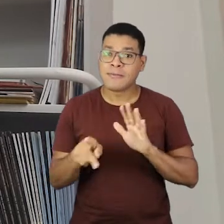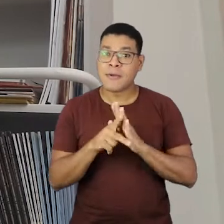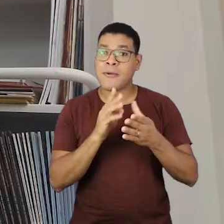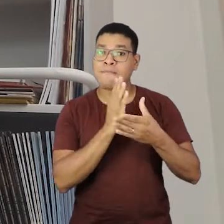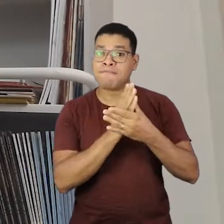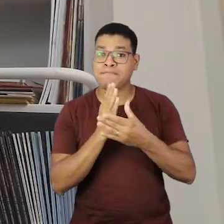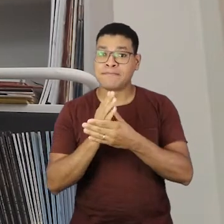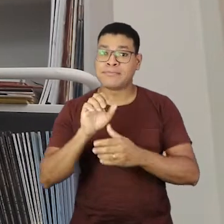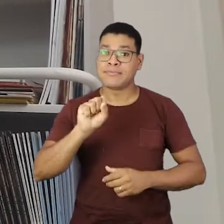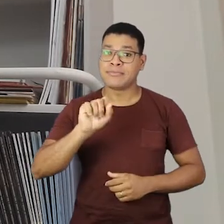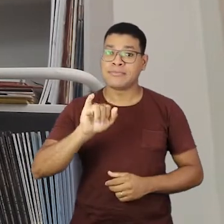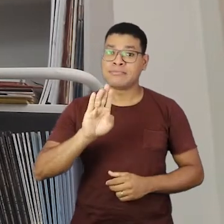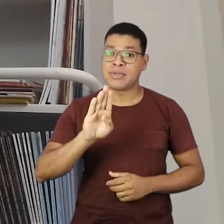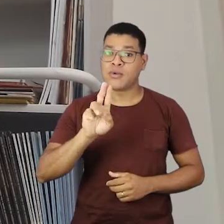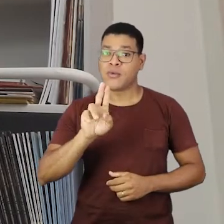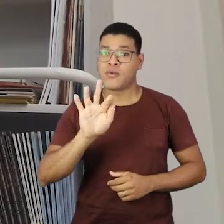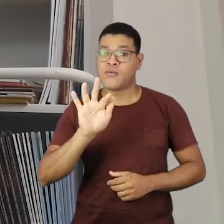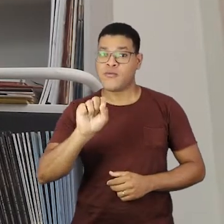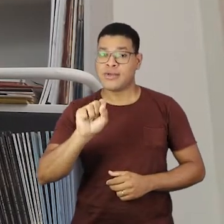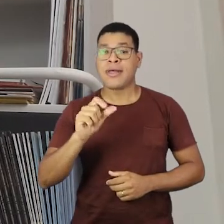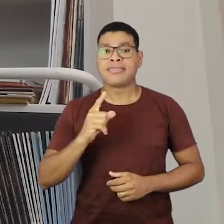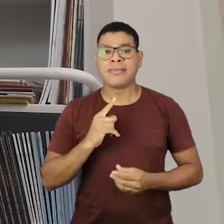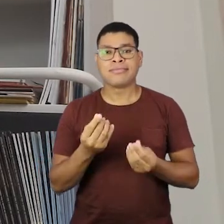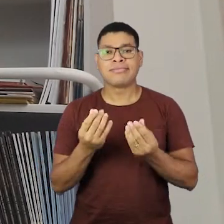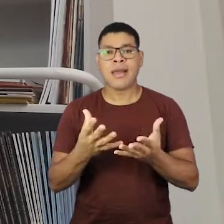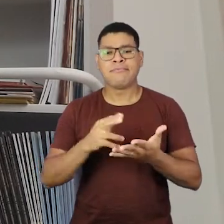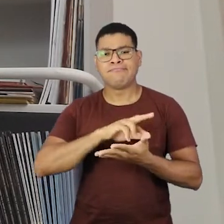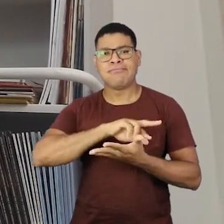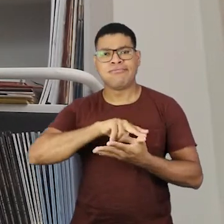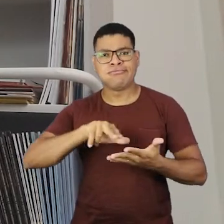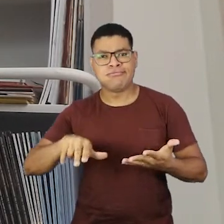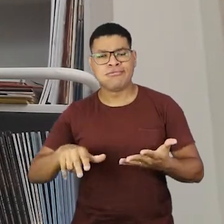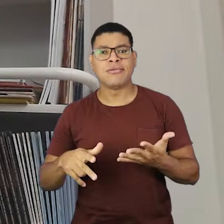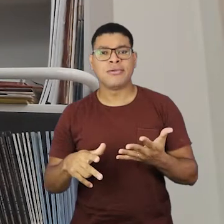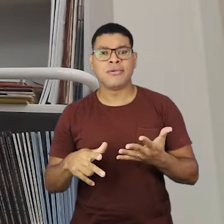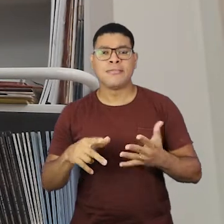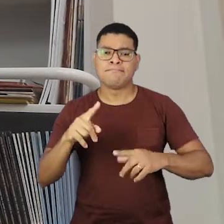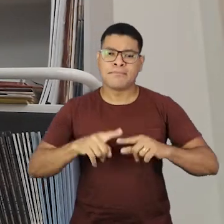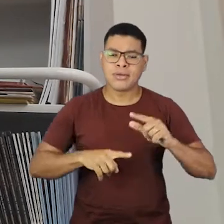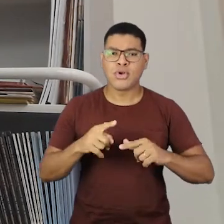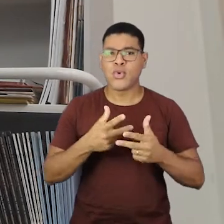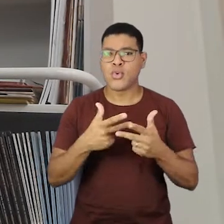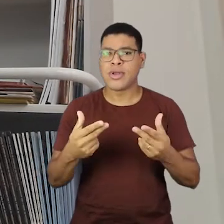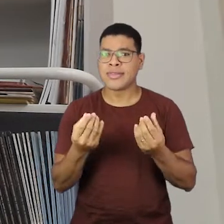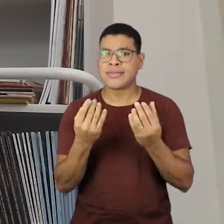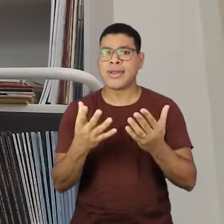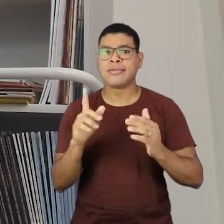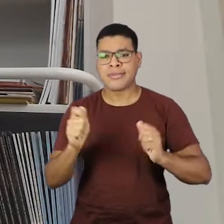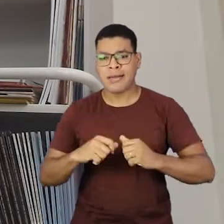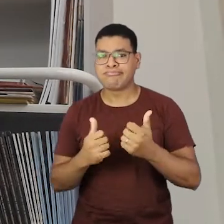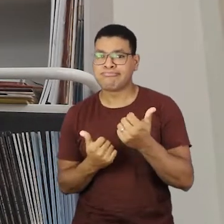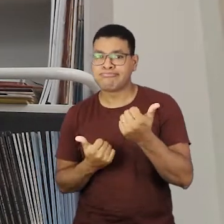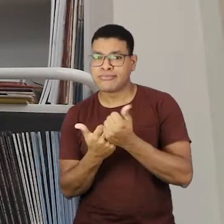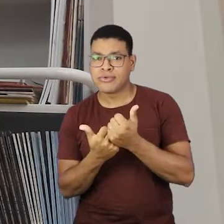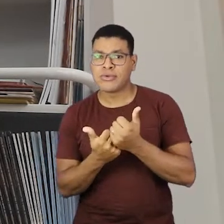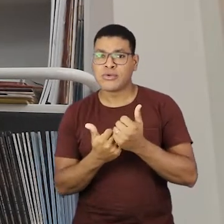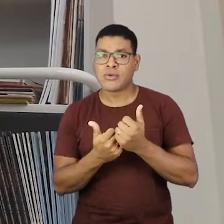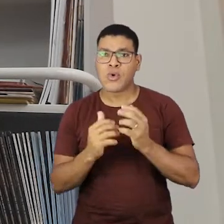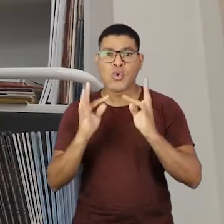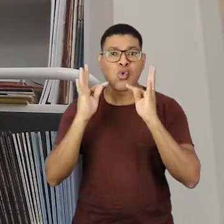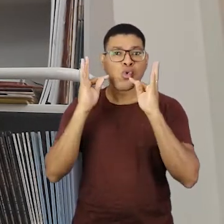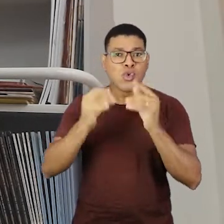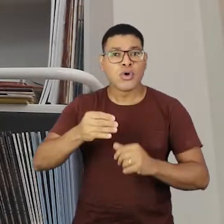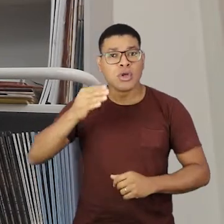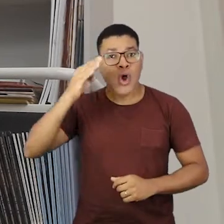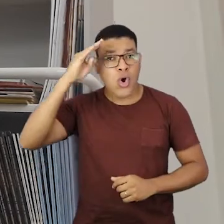Bibliotecas da UFES, o Civiúfes, disponibiliza uma gama de serviços e produtos para dar suporte a